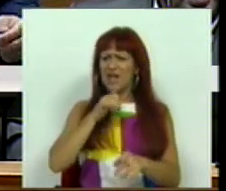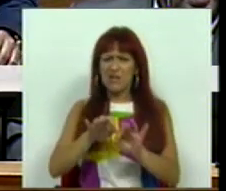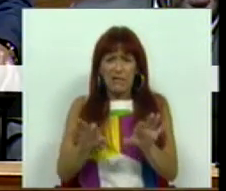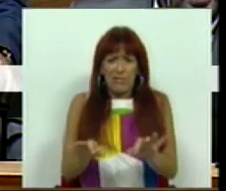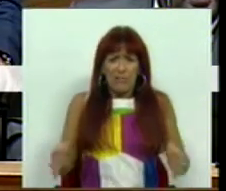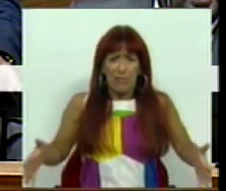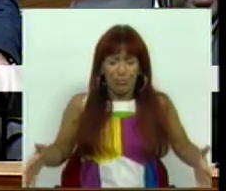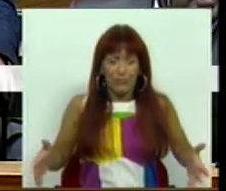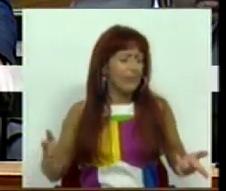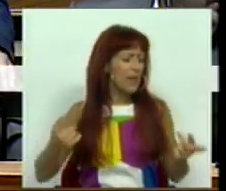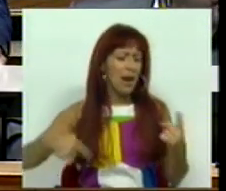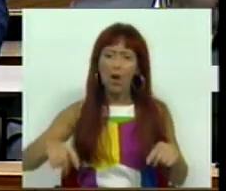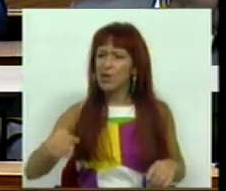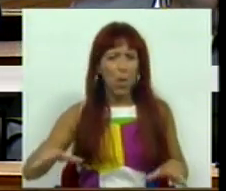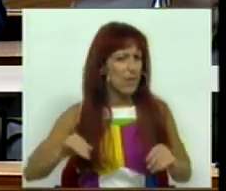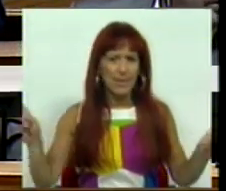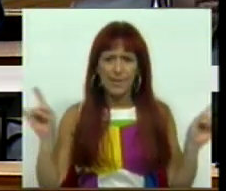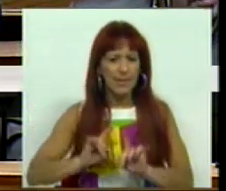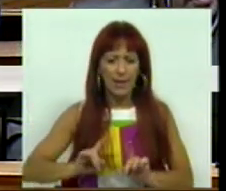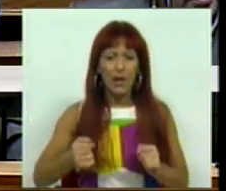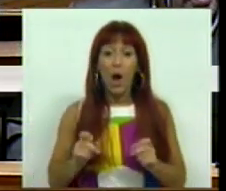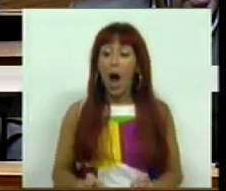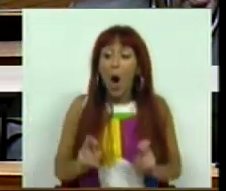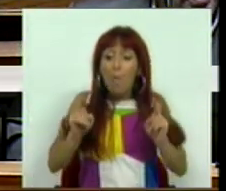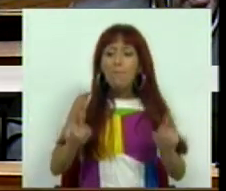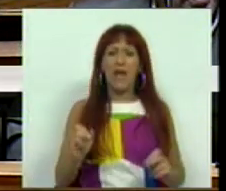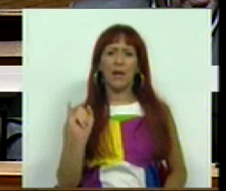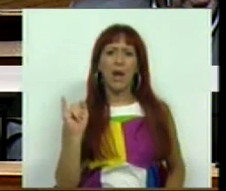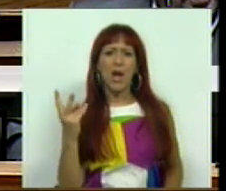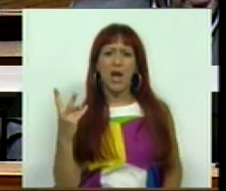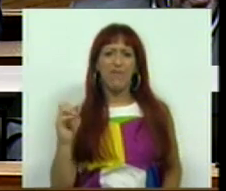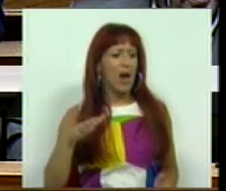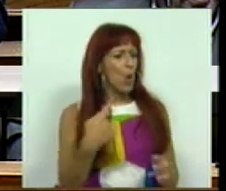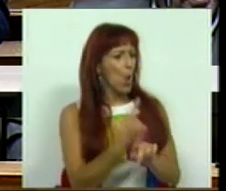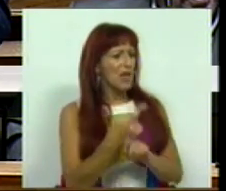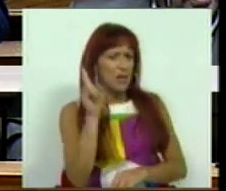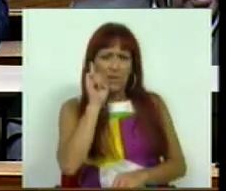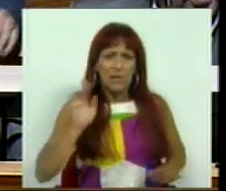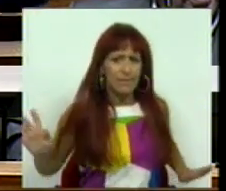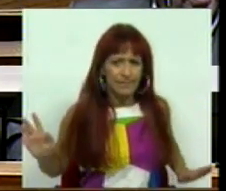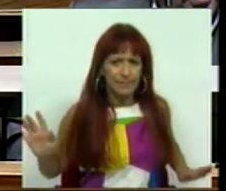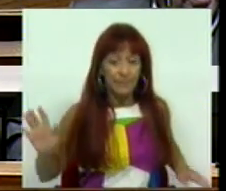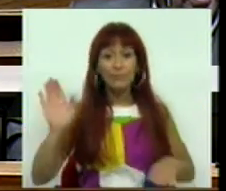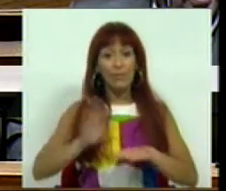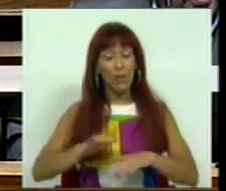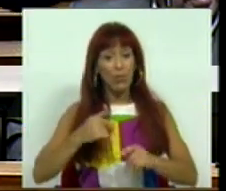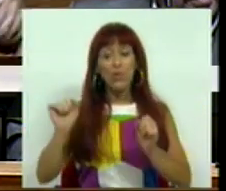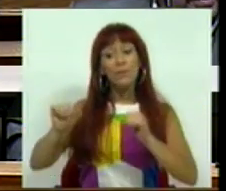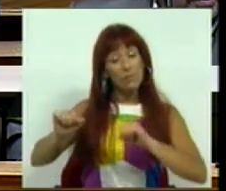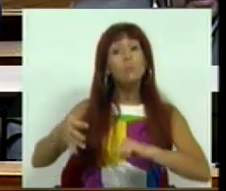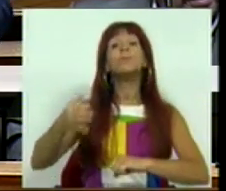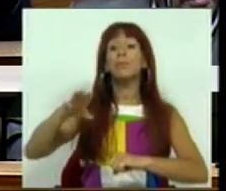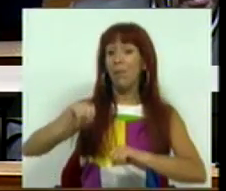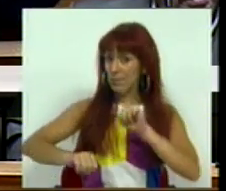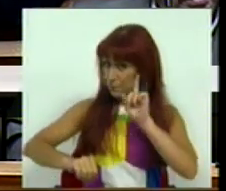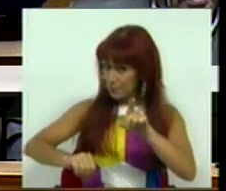similares. Nós não aceitamos que haja aumentos de IVA para bens essenciais. E por isso, acompanhámos